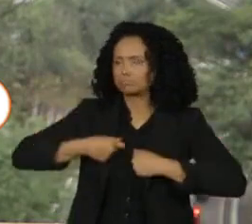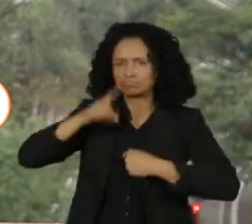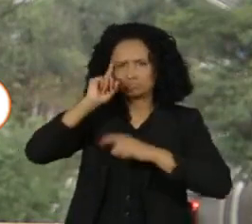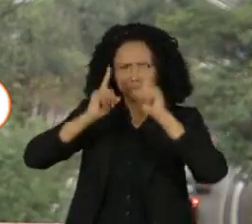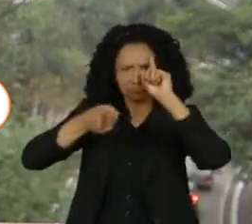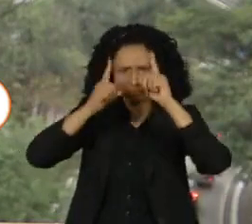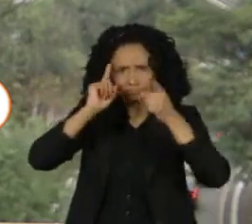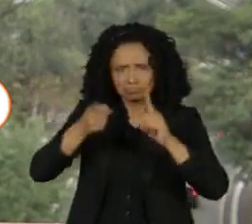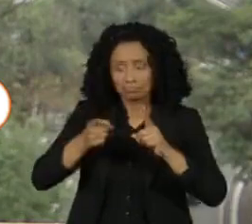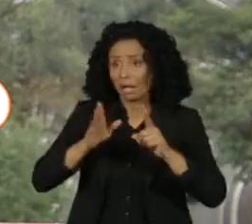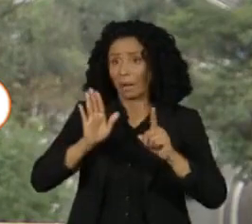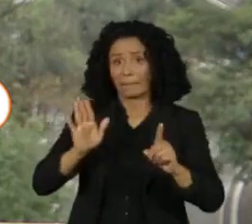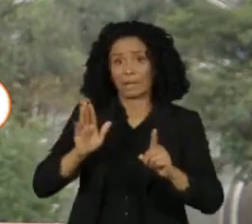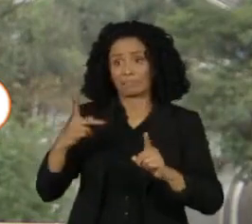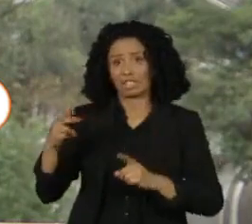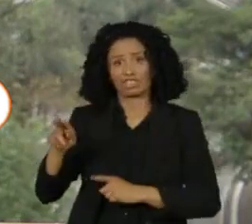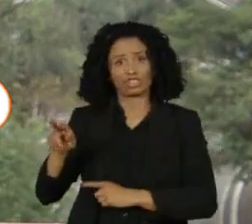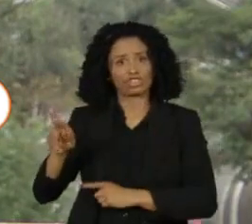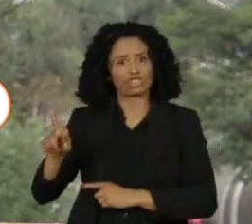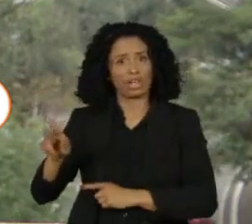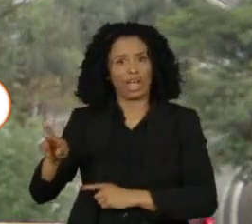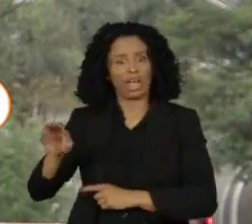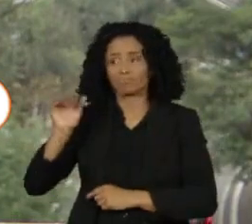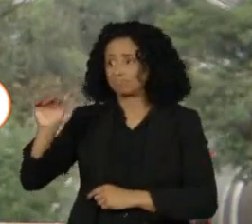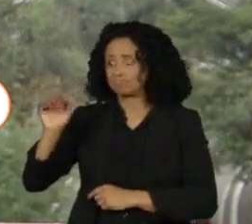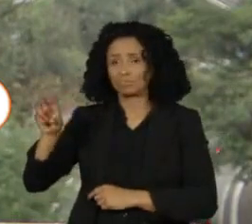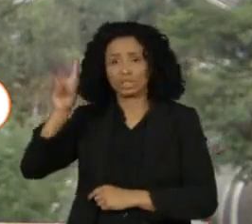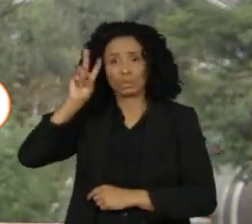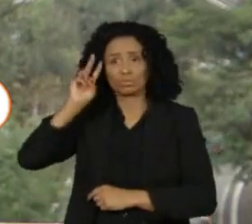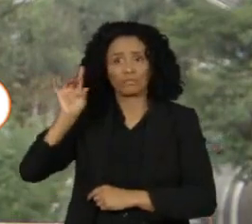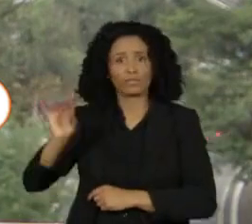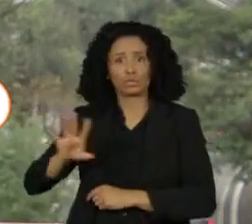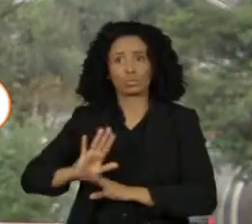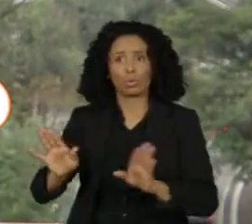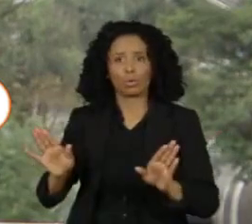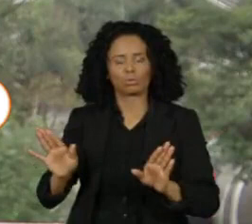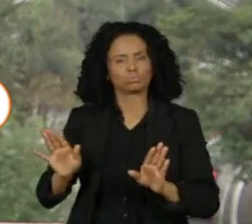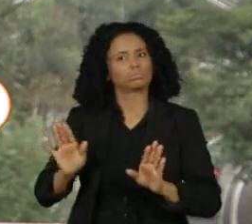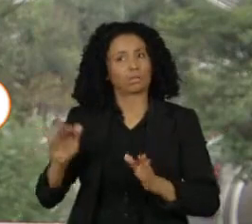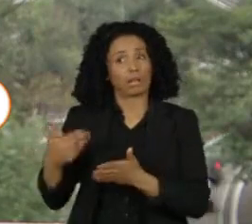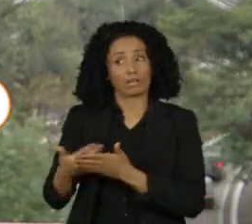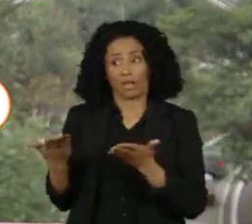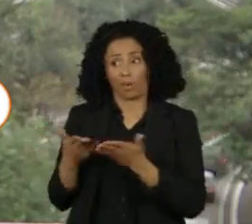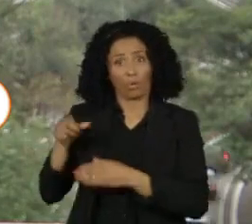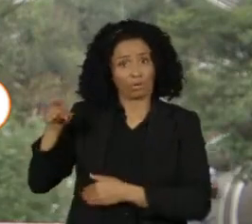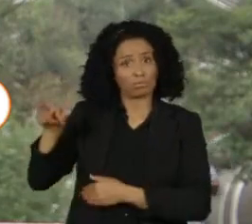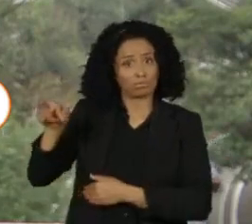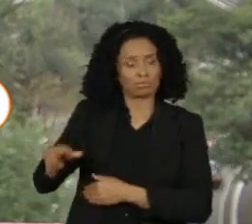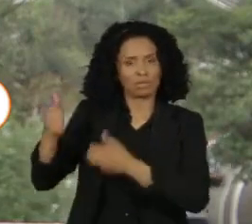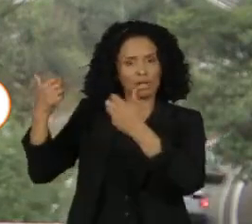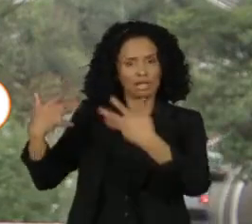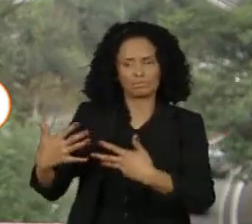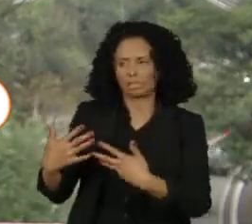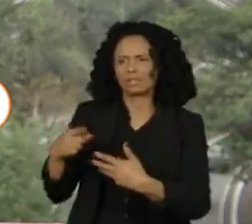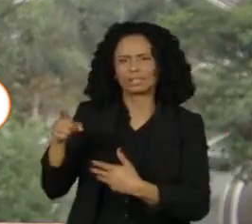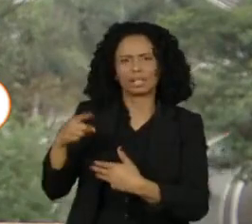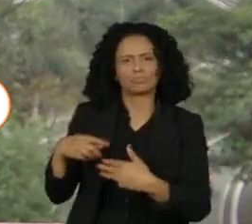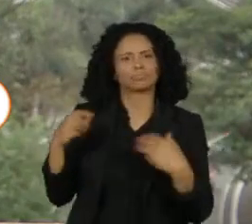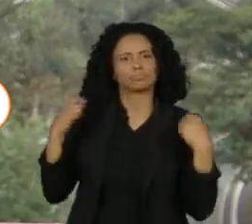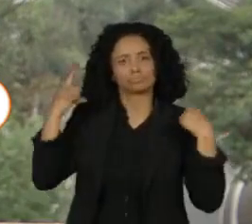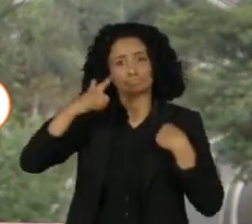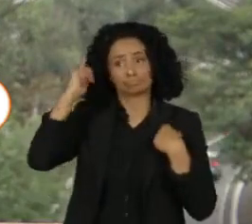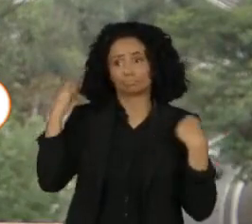intimada nesta segunda. Além disso, Lindora ainda afirma que, a princípio, não há nenhuma autoridade com o foro privilegiado